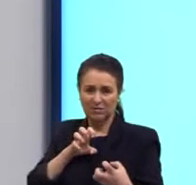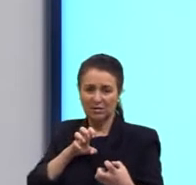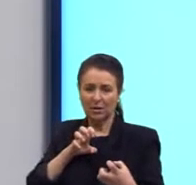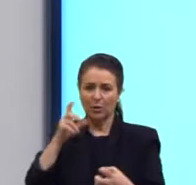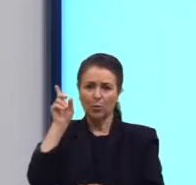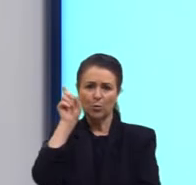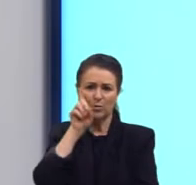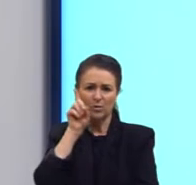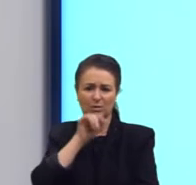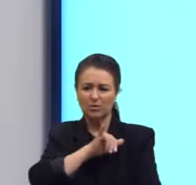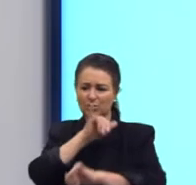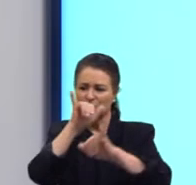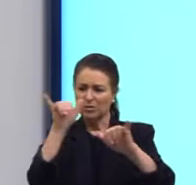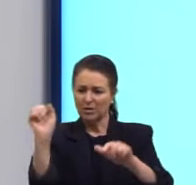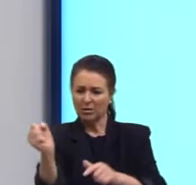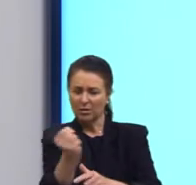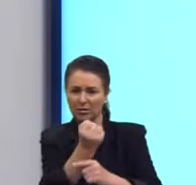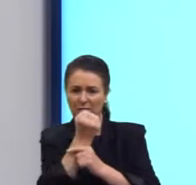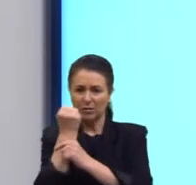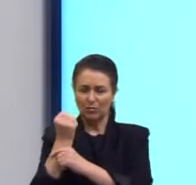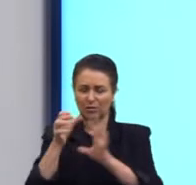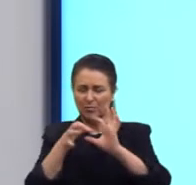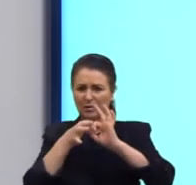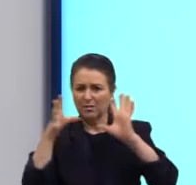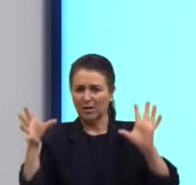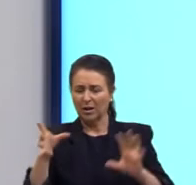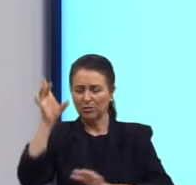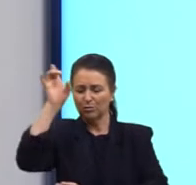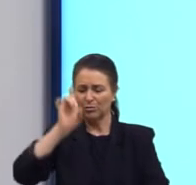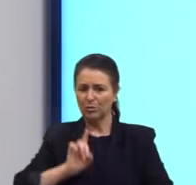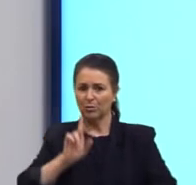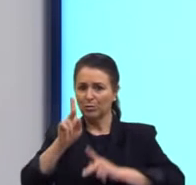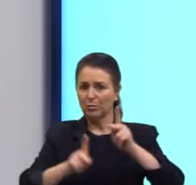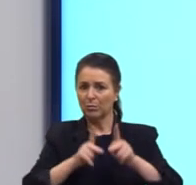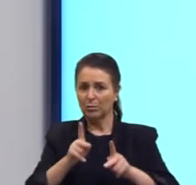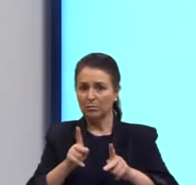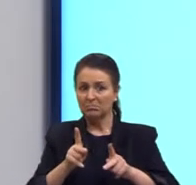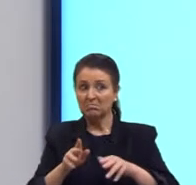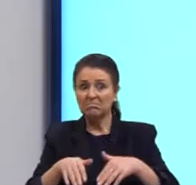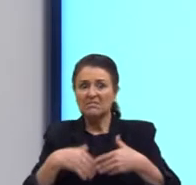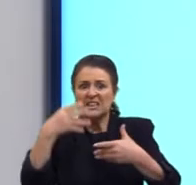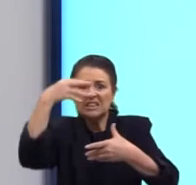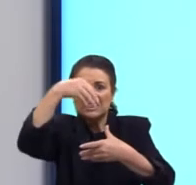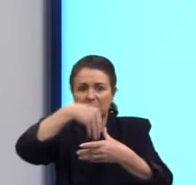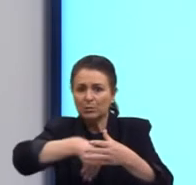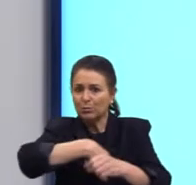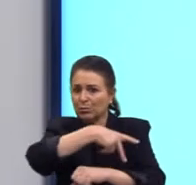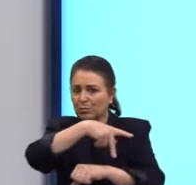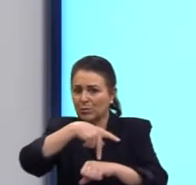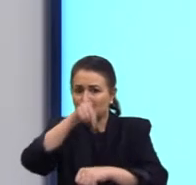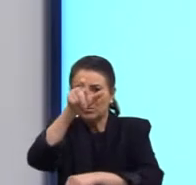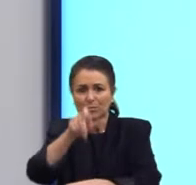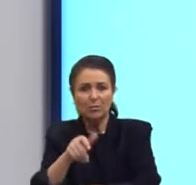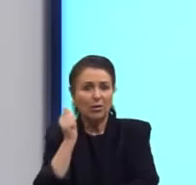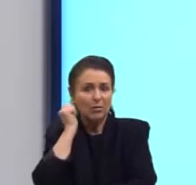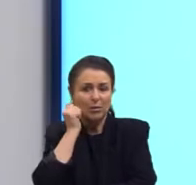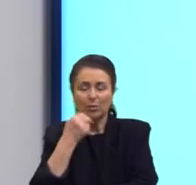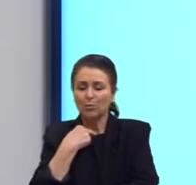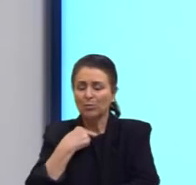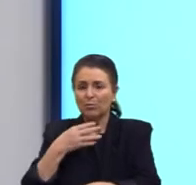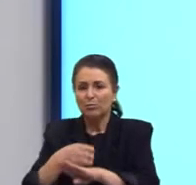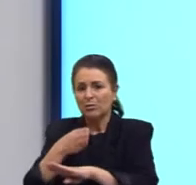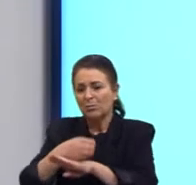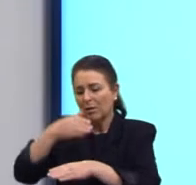liberdade, os direitos do povo, enquanto dentro do próprio país as pessoas negras não podiam participar